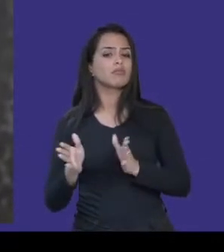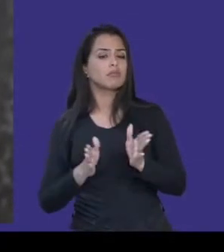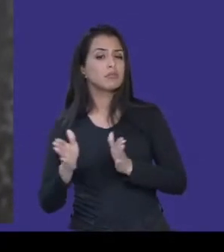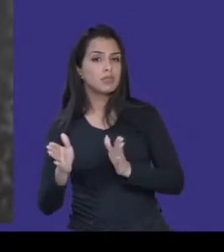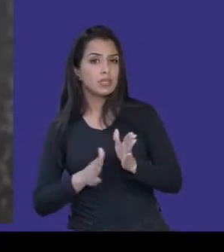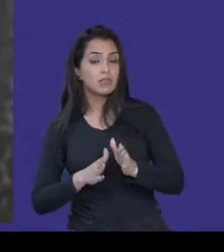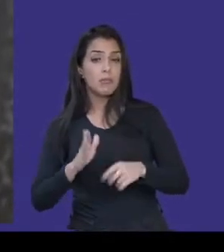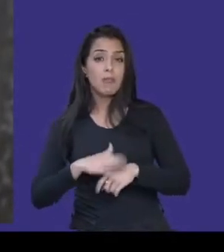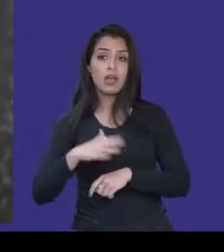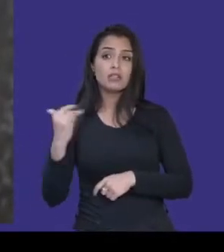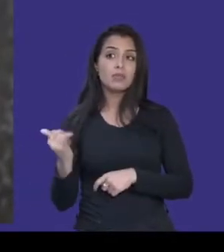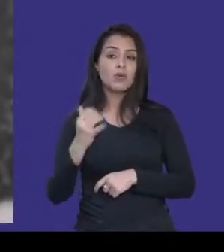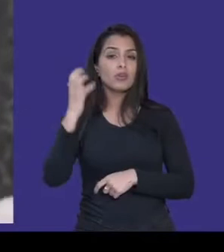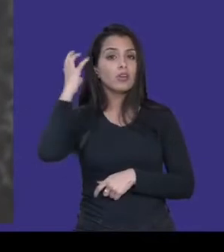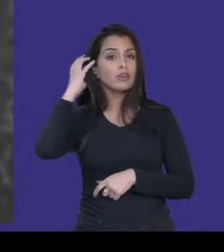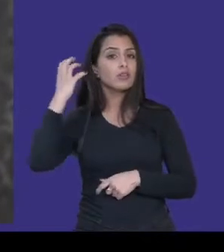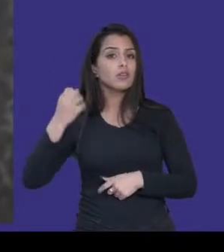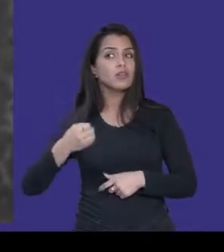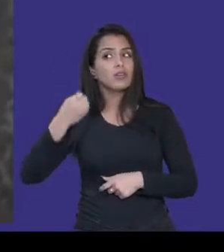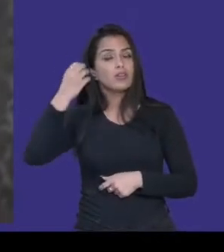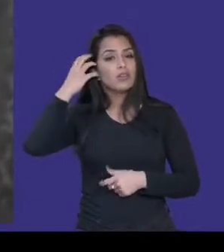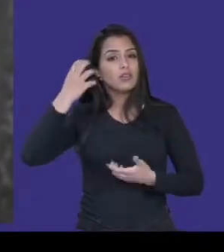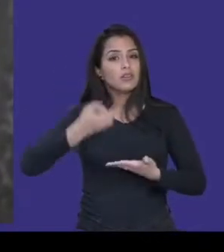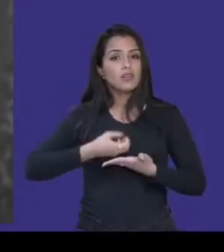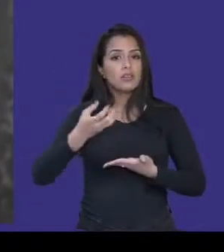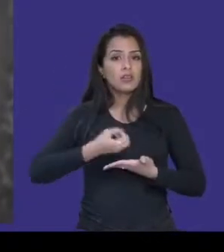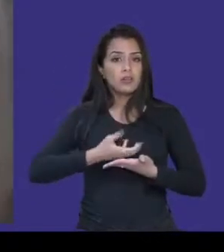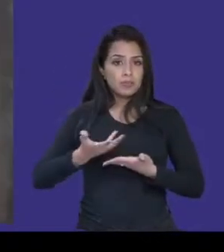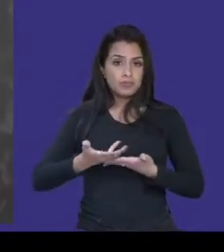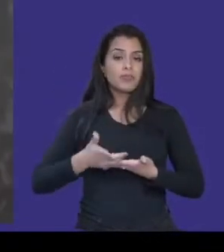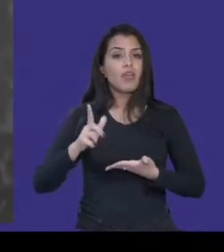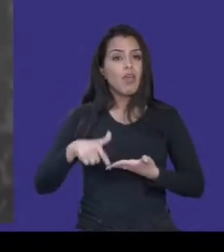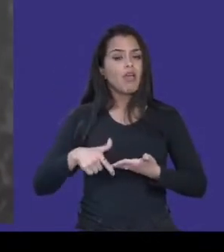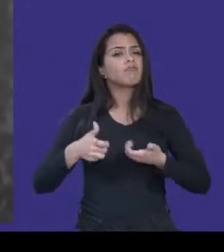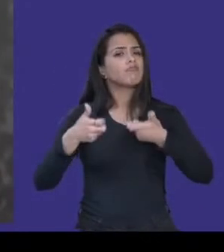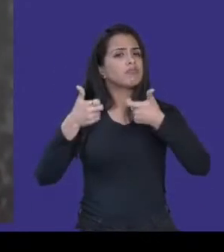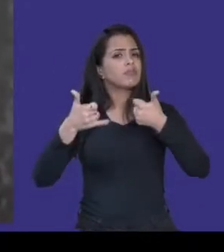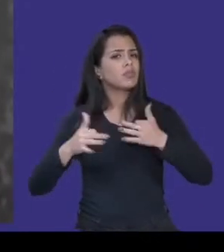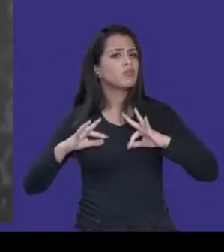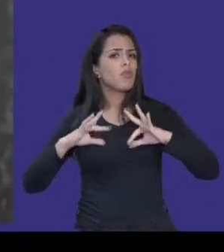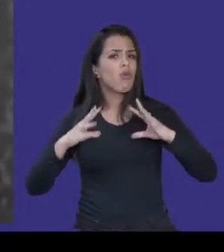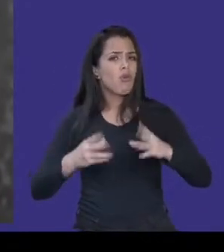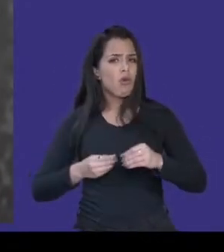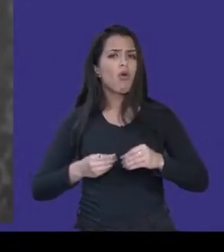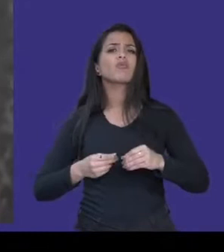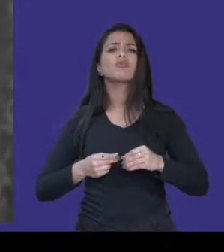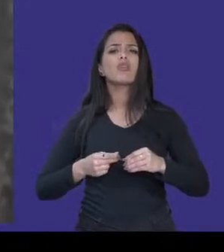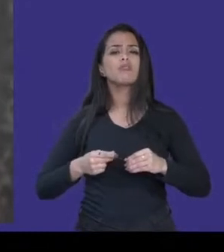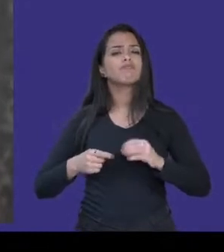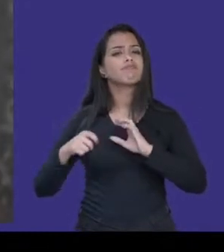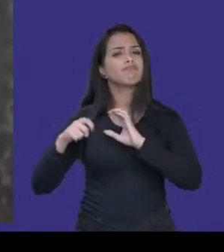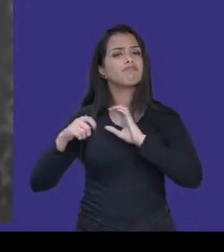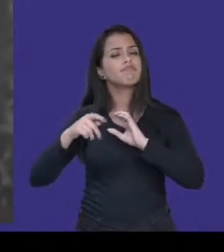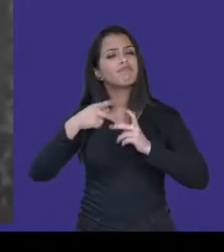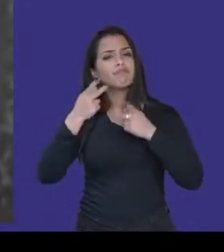para podcasts é fornecer uma transcrição de texto de todos os elementos de áudio, né? Que foi o que o professor